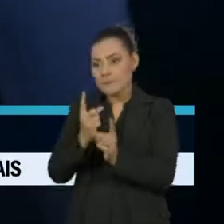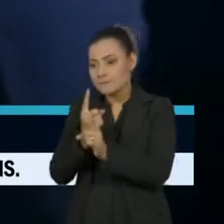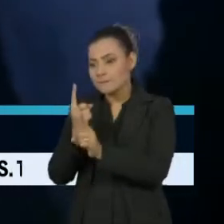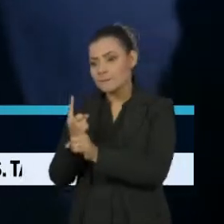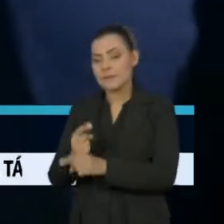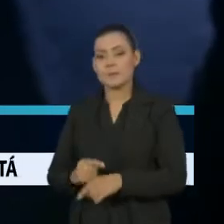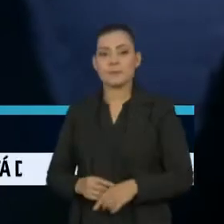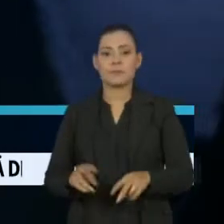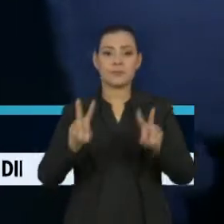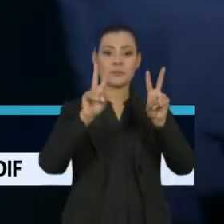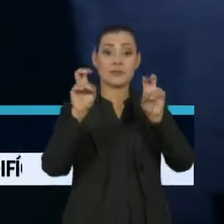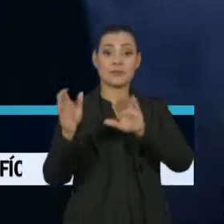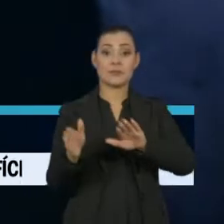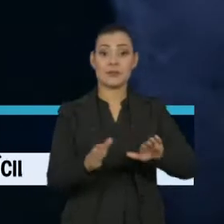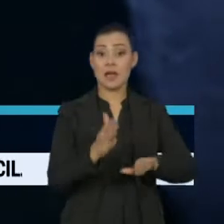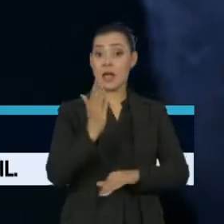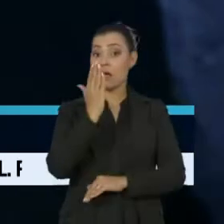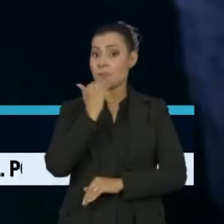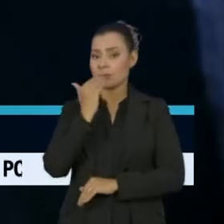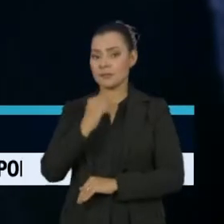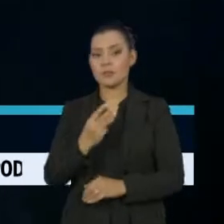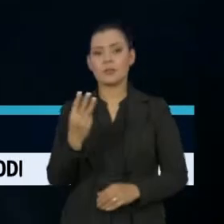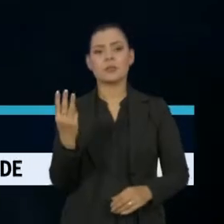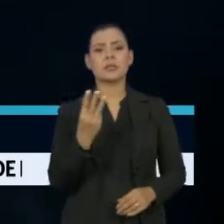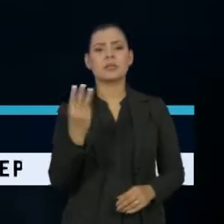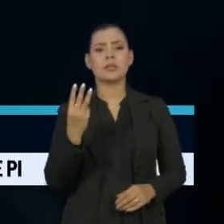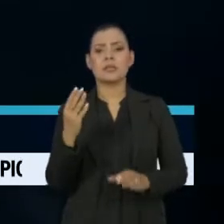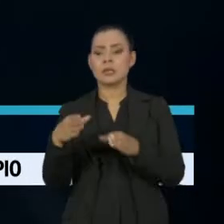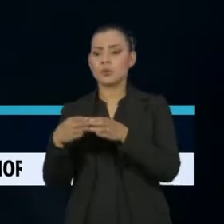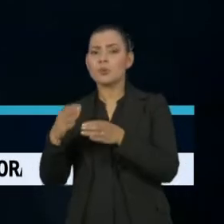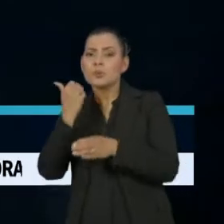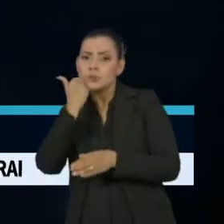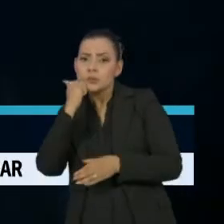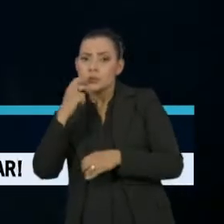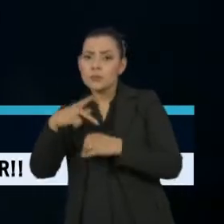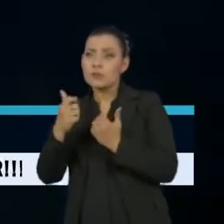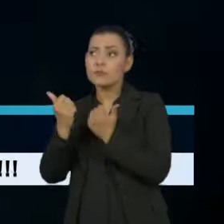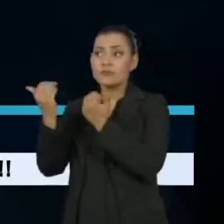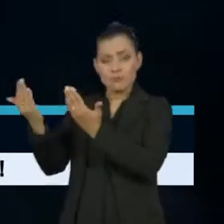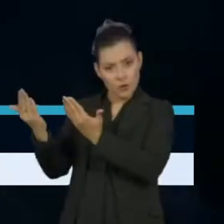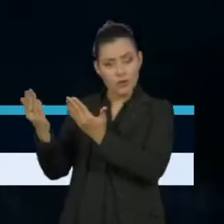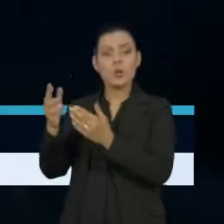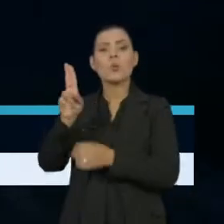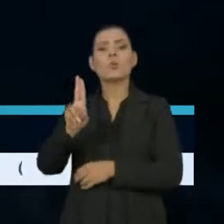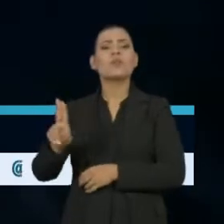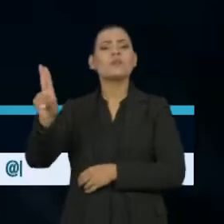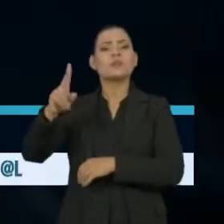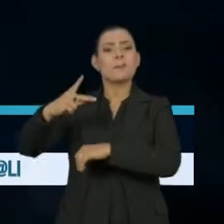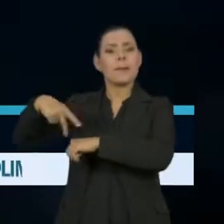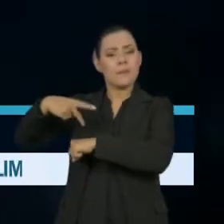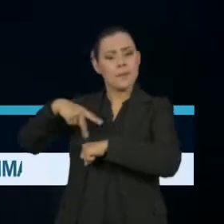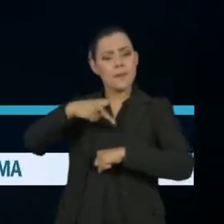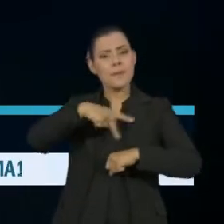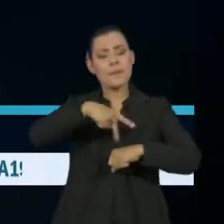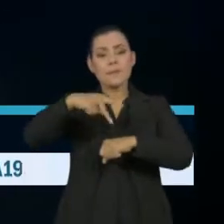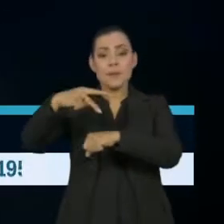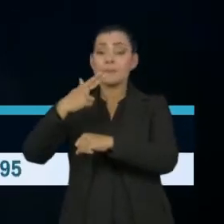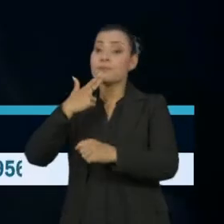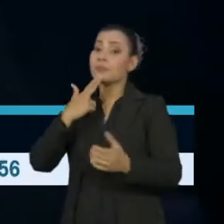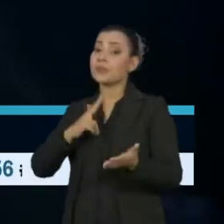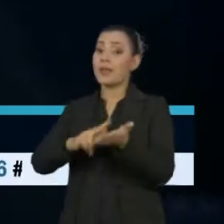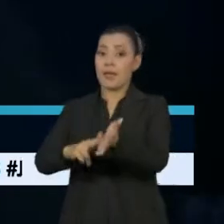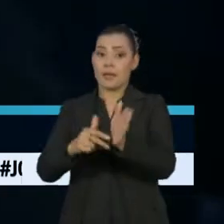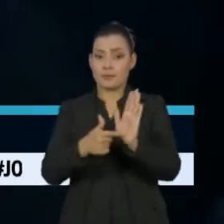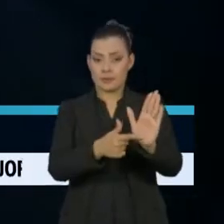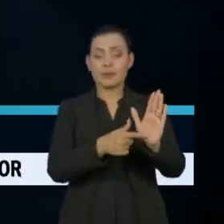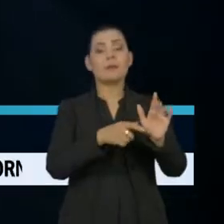Sobre alimentação, um grupo de 33 cientistas estrangeiros de universidades de vários países enviou uma carta ao